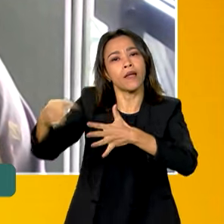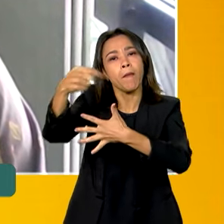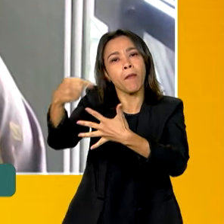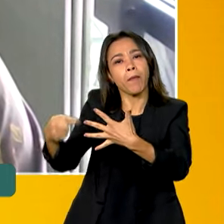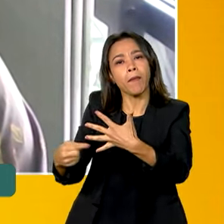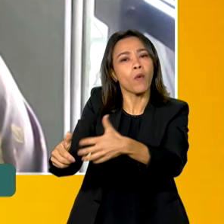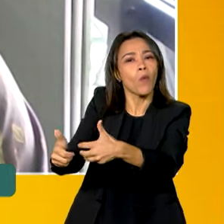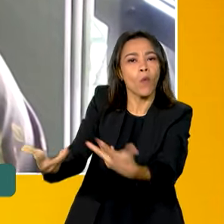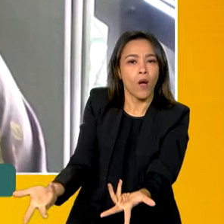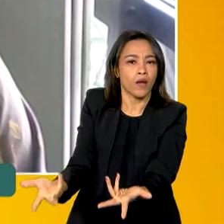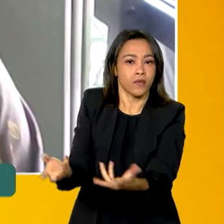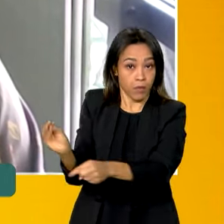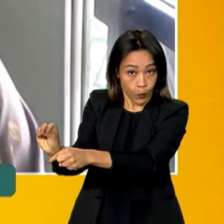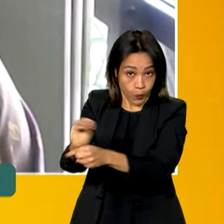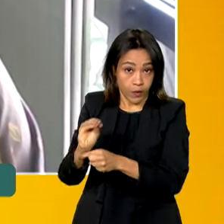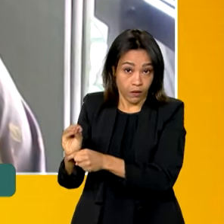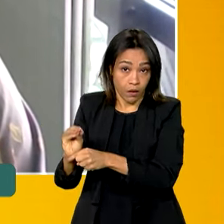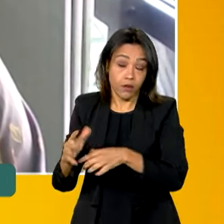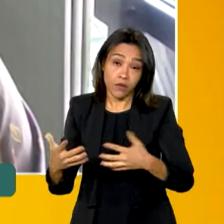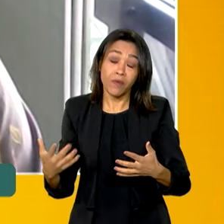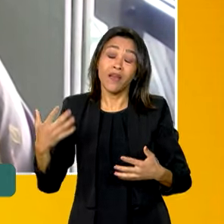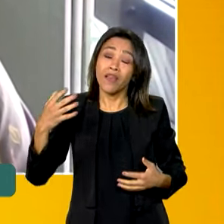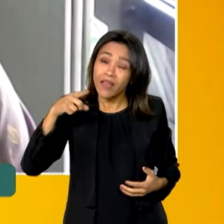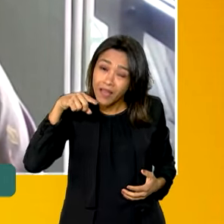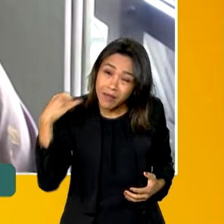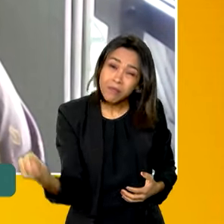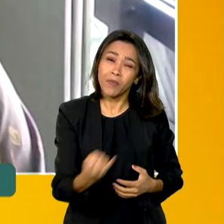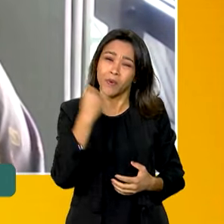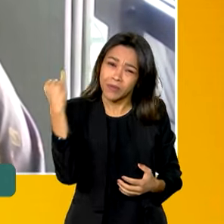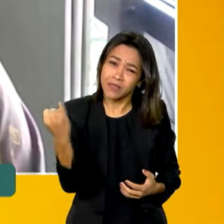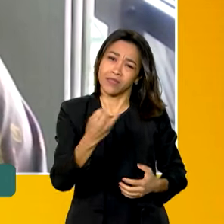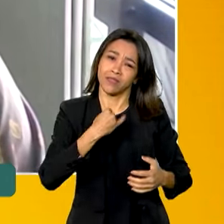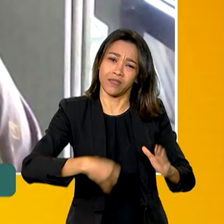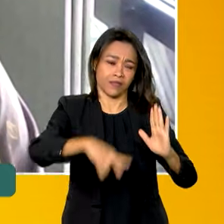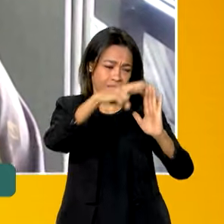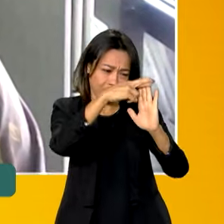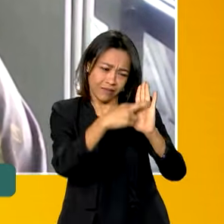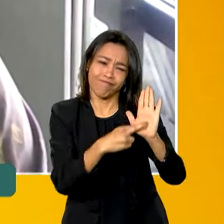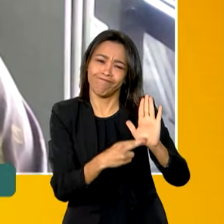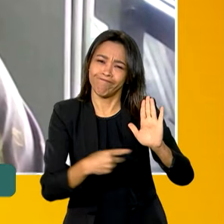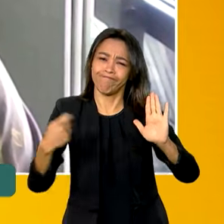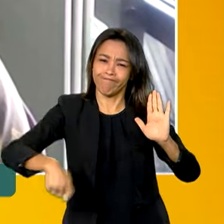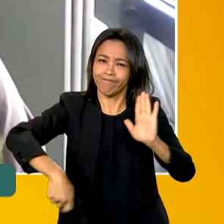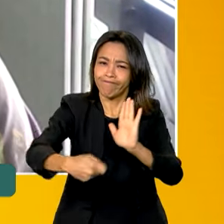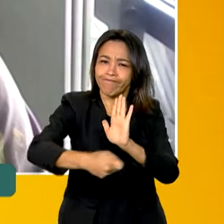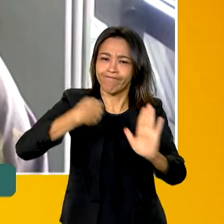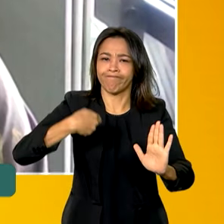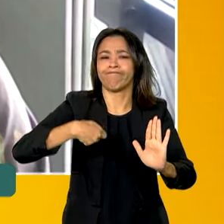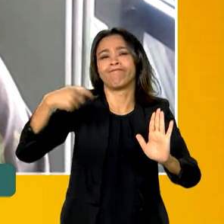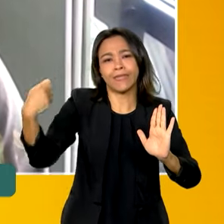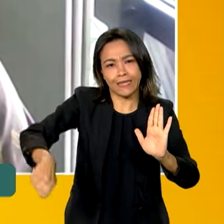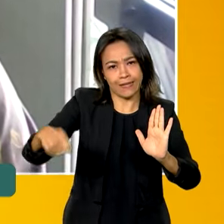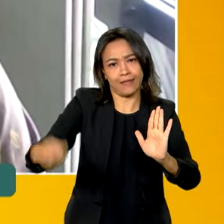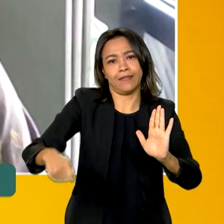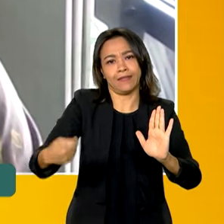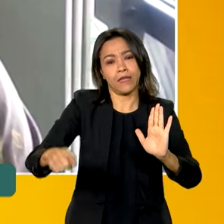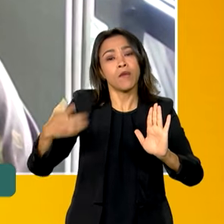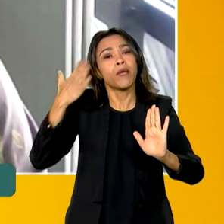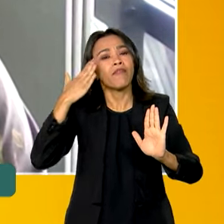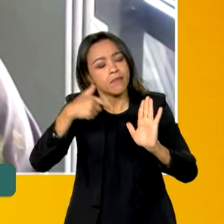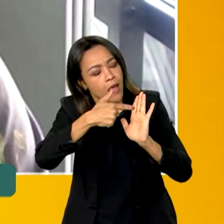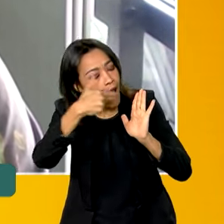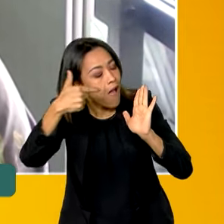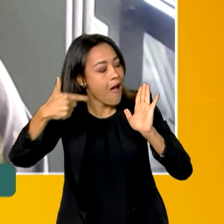importantíssimo essa regulamentação, né? Porque aí sim são estabelecidos quais